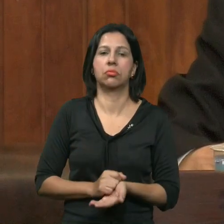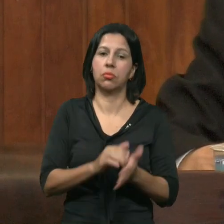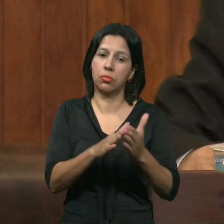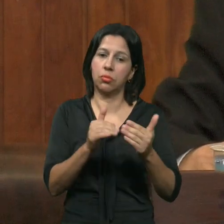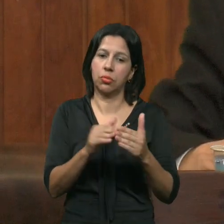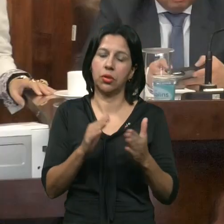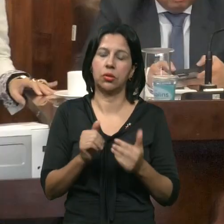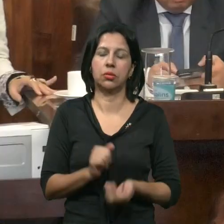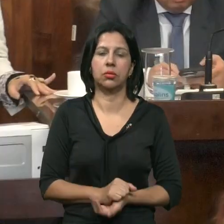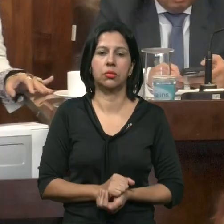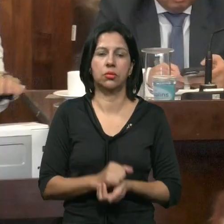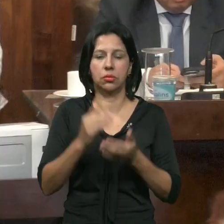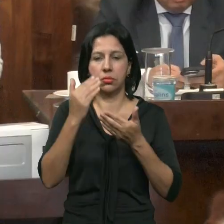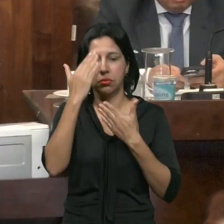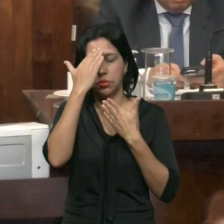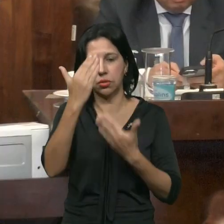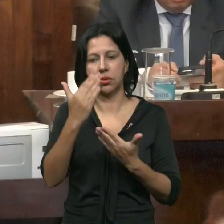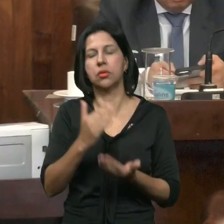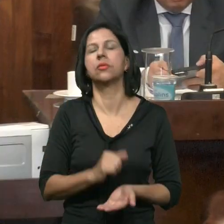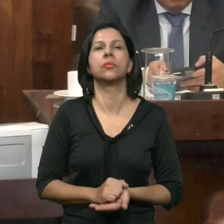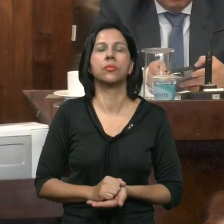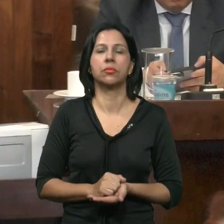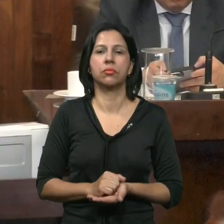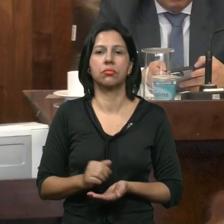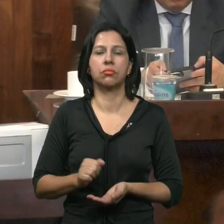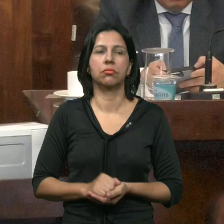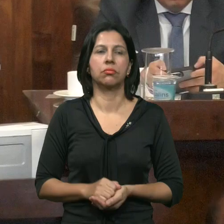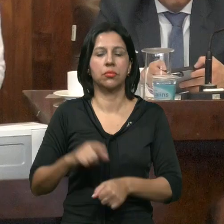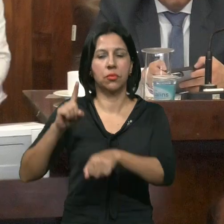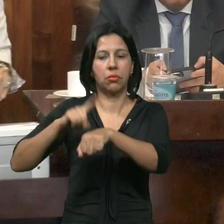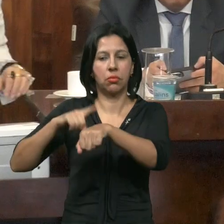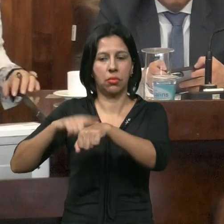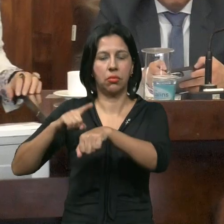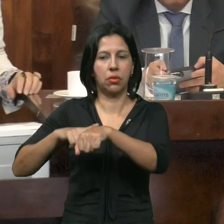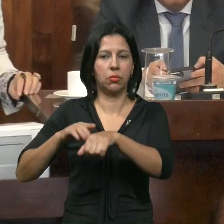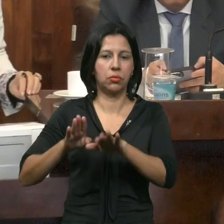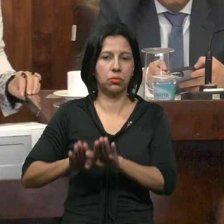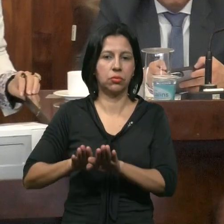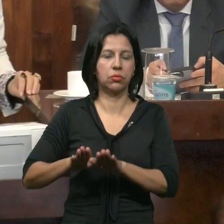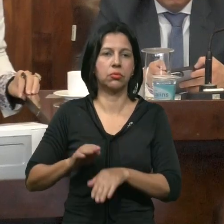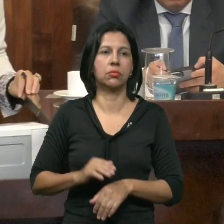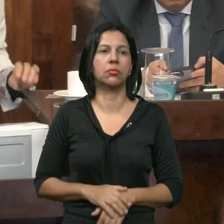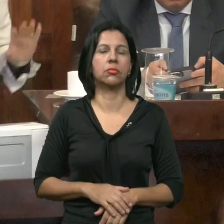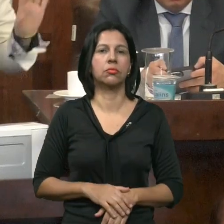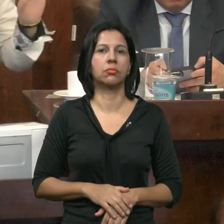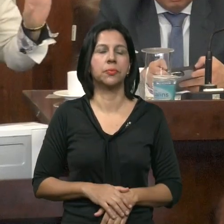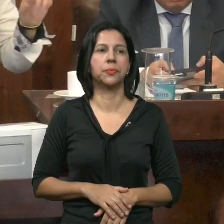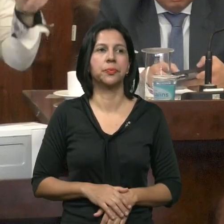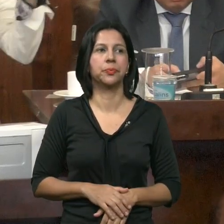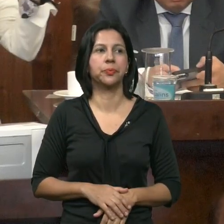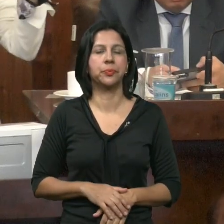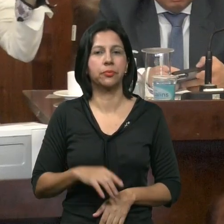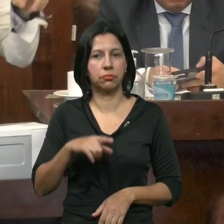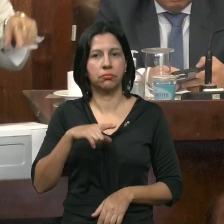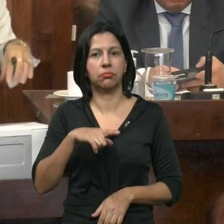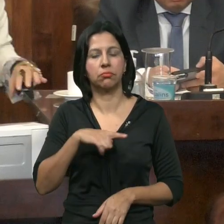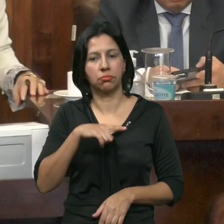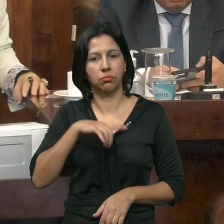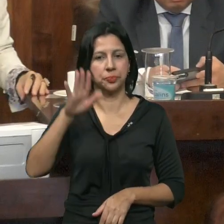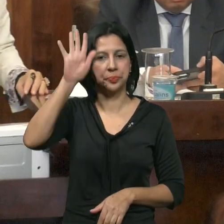reserva Do meu tempo O tempo De vossa excelência Será reservado Antes porém O senhor permite Uma parte Doutor Claro